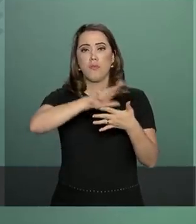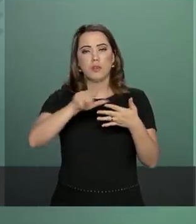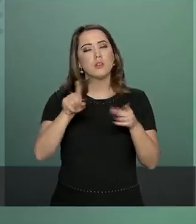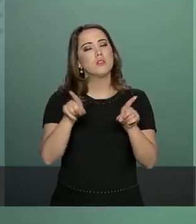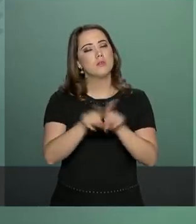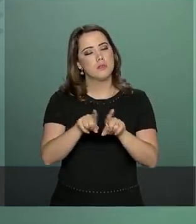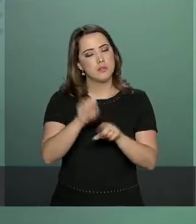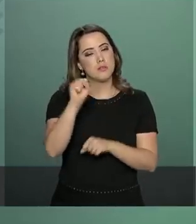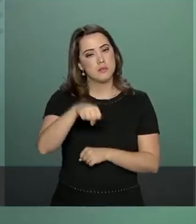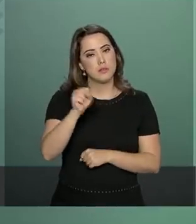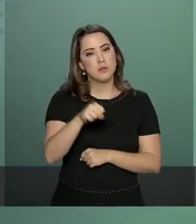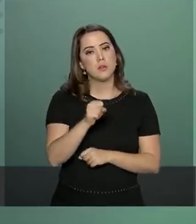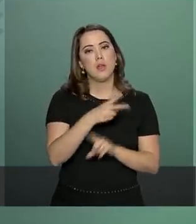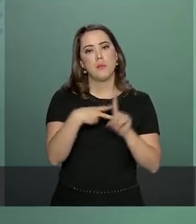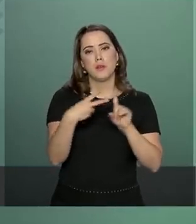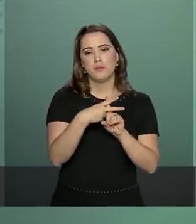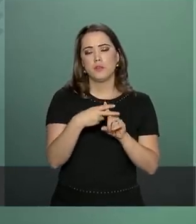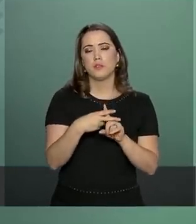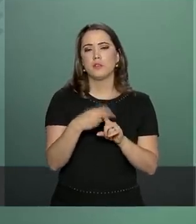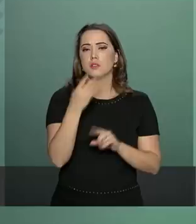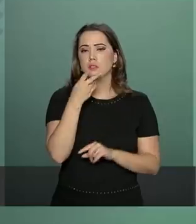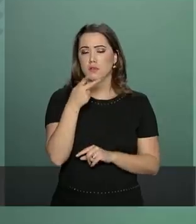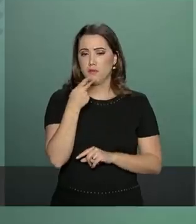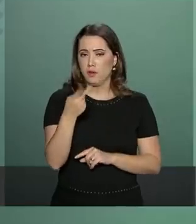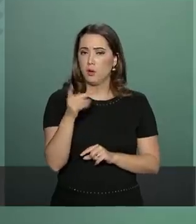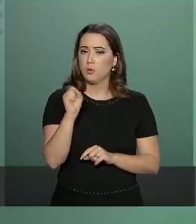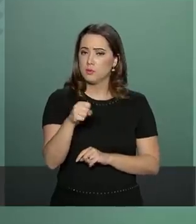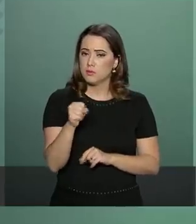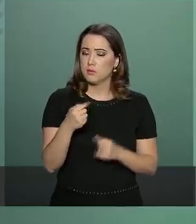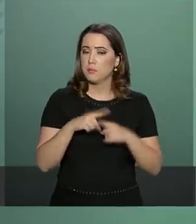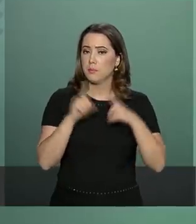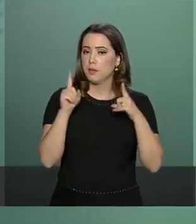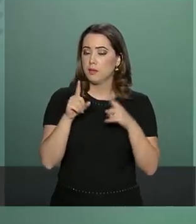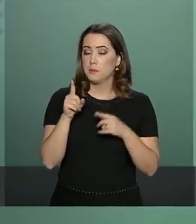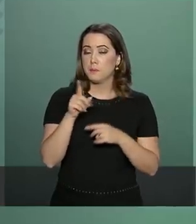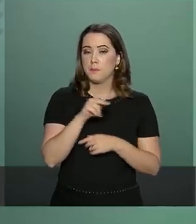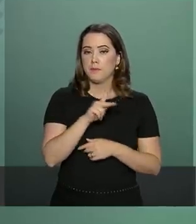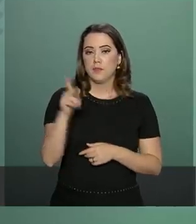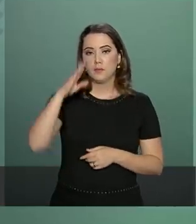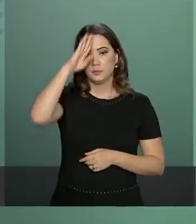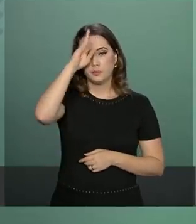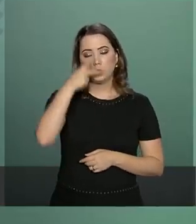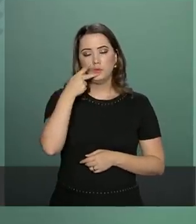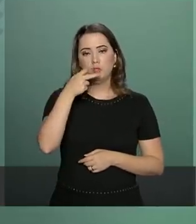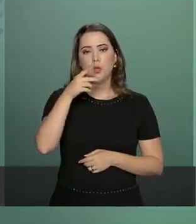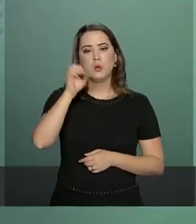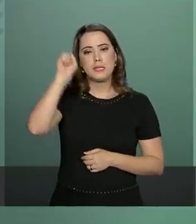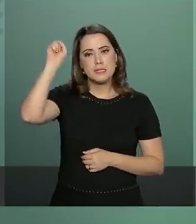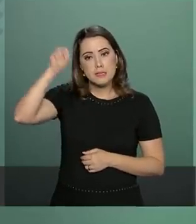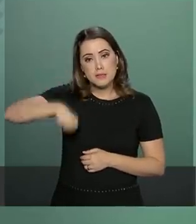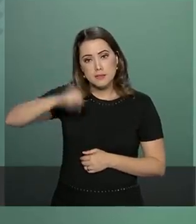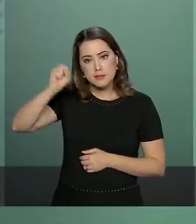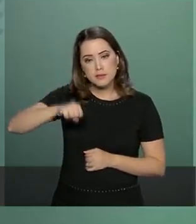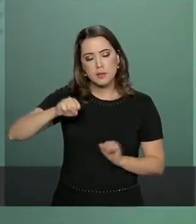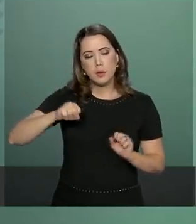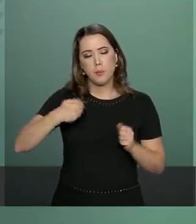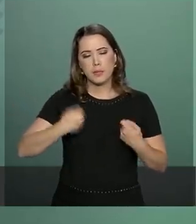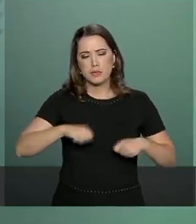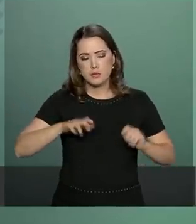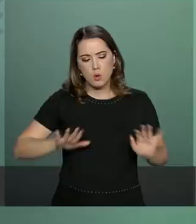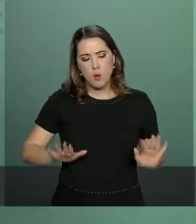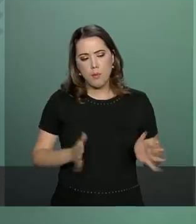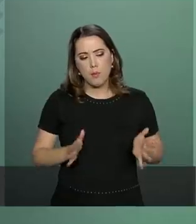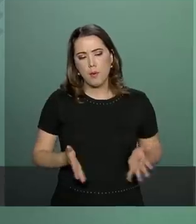e o nosso presidente colocou-se muito claramente a favor de nós impulsionarmos